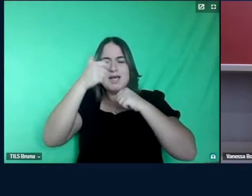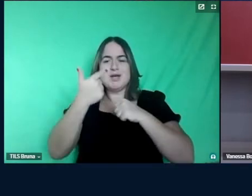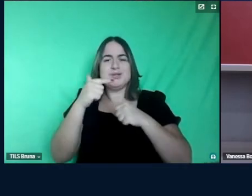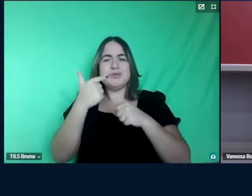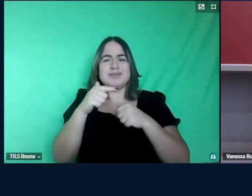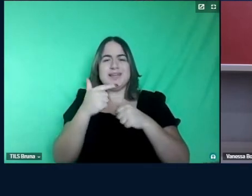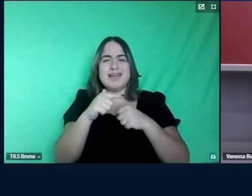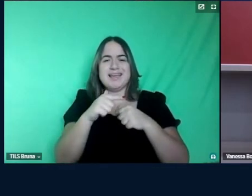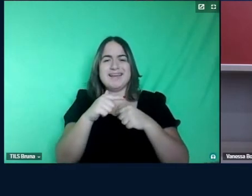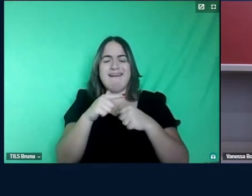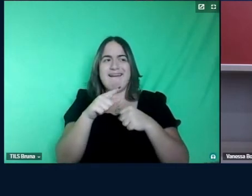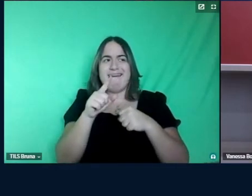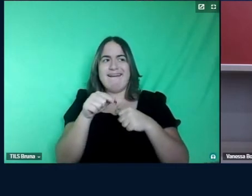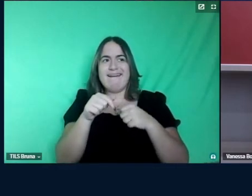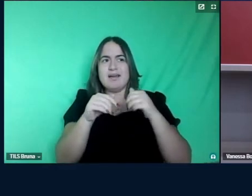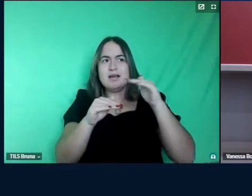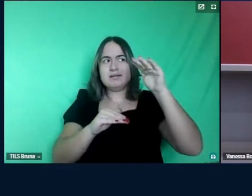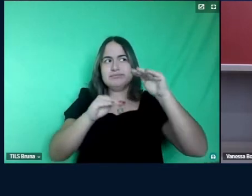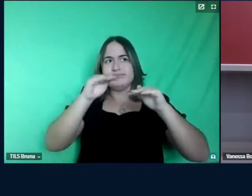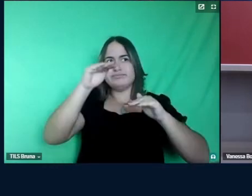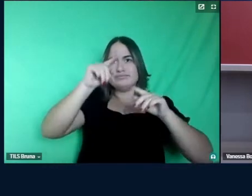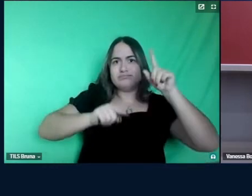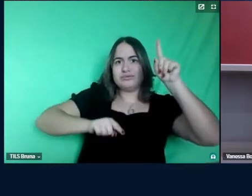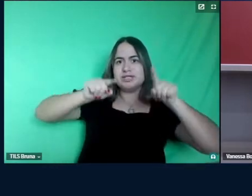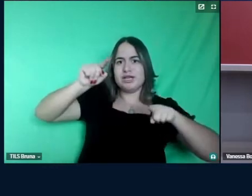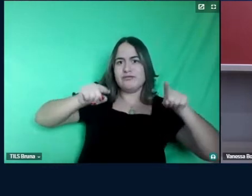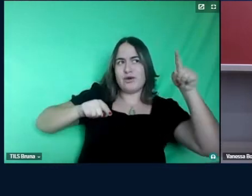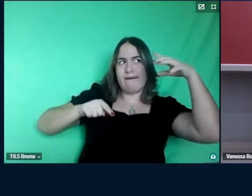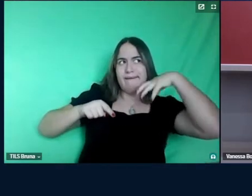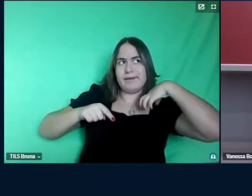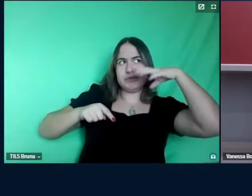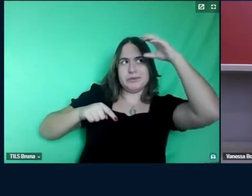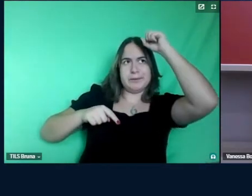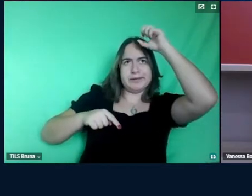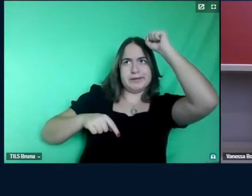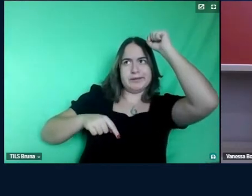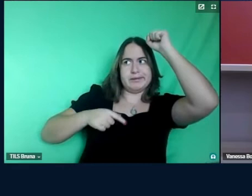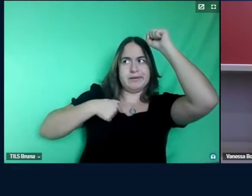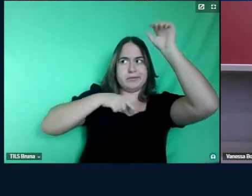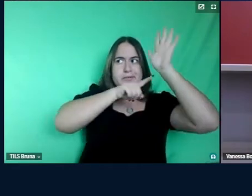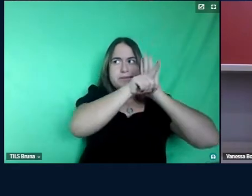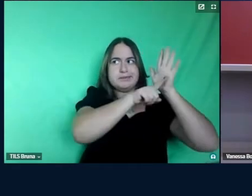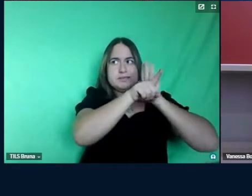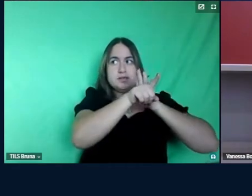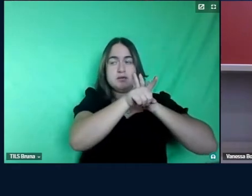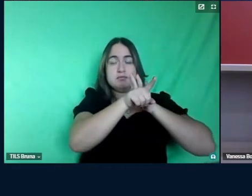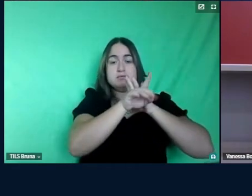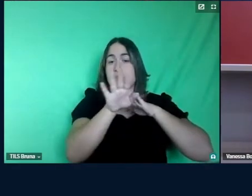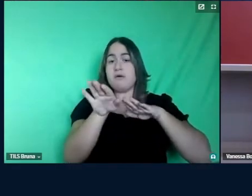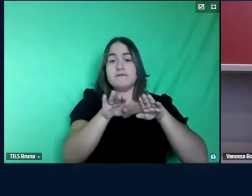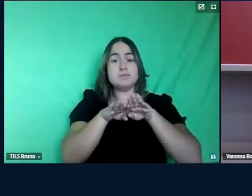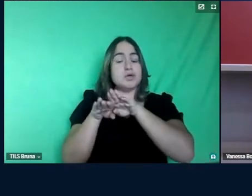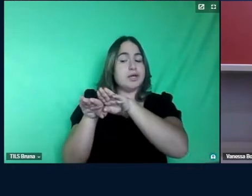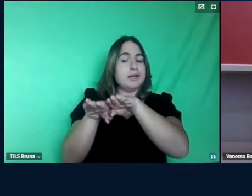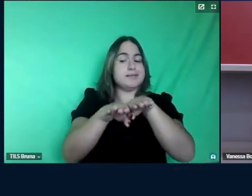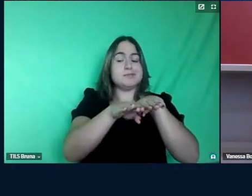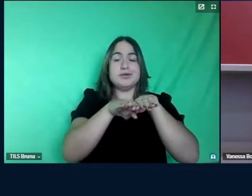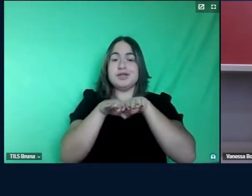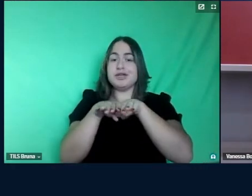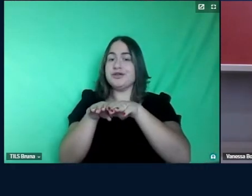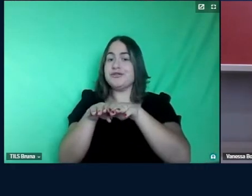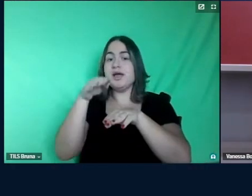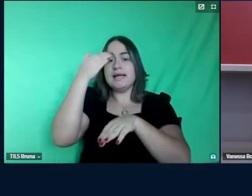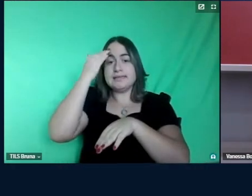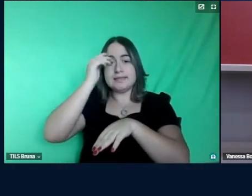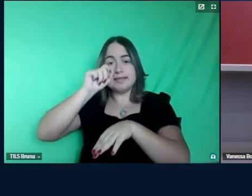e perceba nos teus dados que você se coloca no mesmo nível você está sendo super compreensiva se colocando muito bem com muito